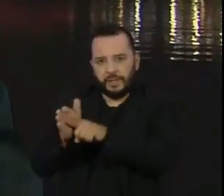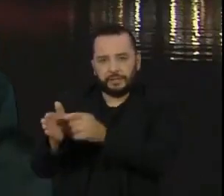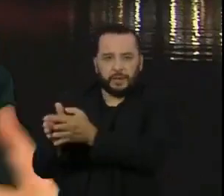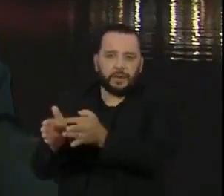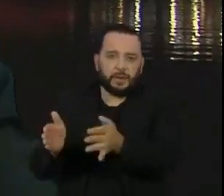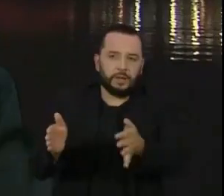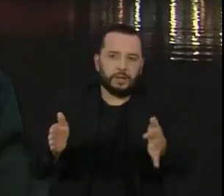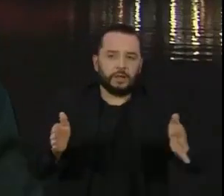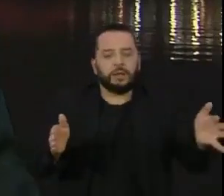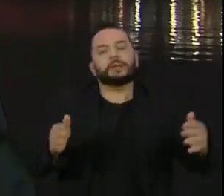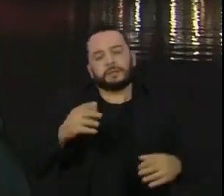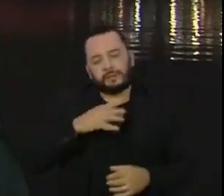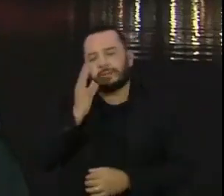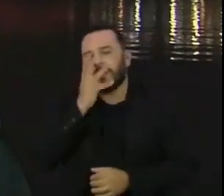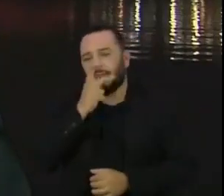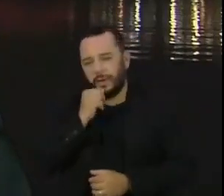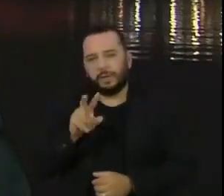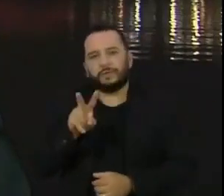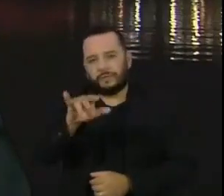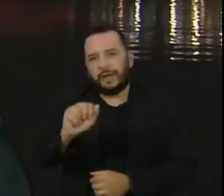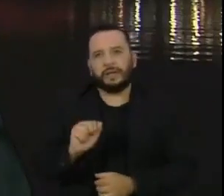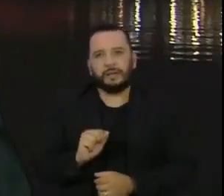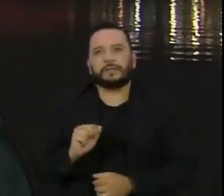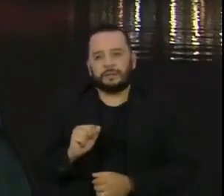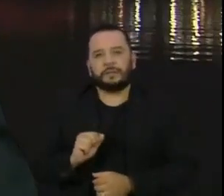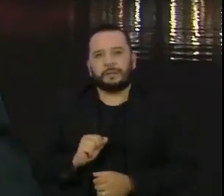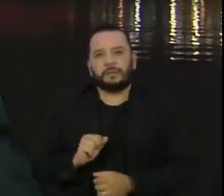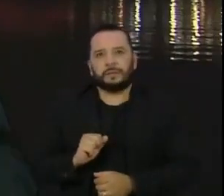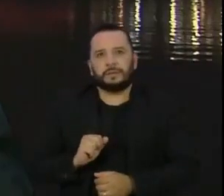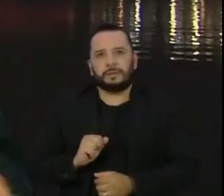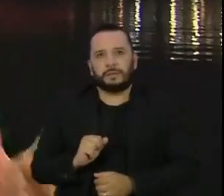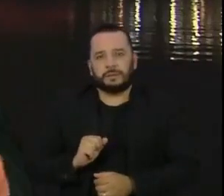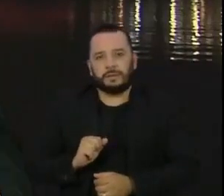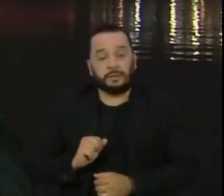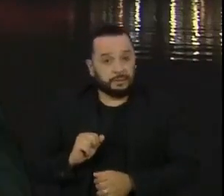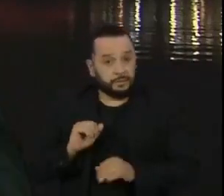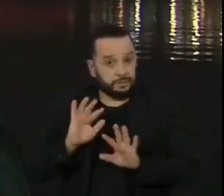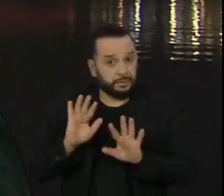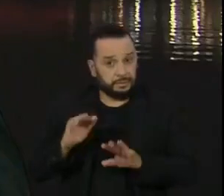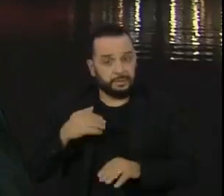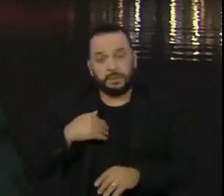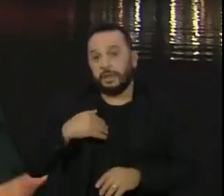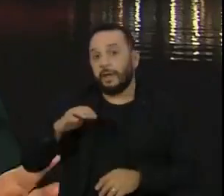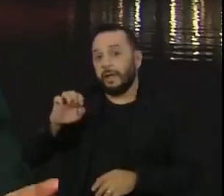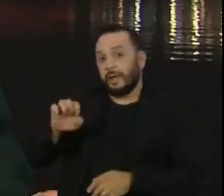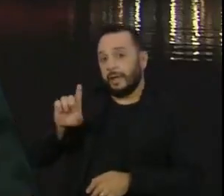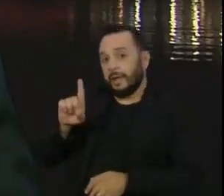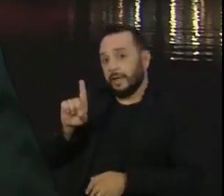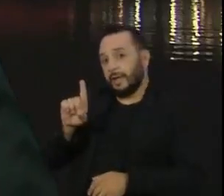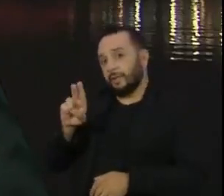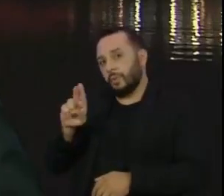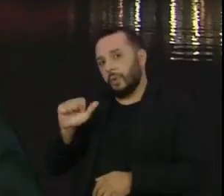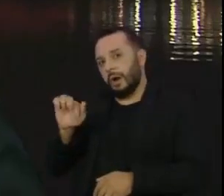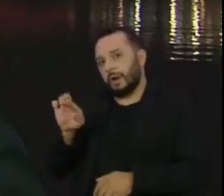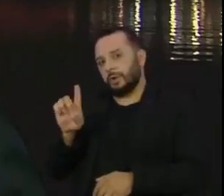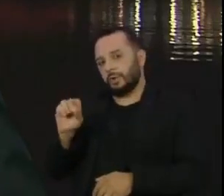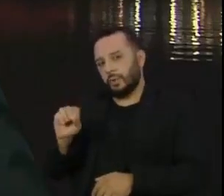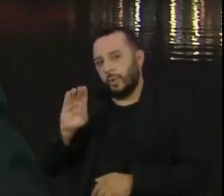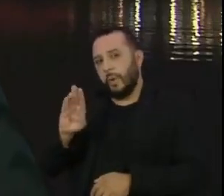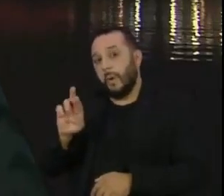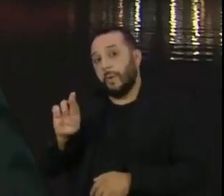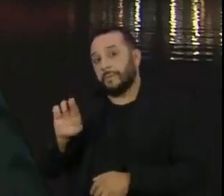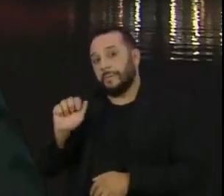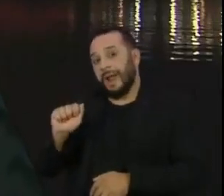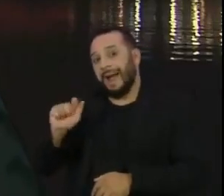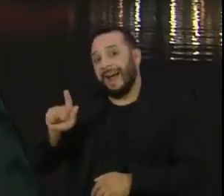óbitos, nós conversamos sobre isso e o que o senador Eduardo Braga está falando, que eu, veja bem,